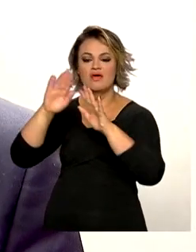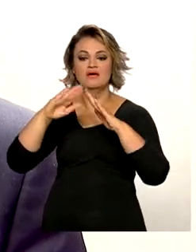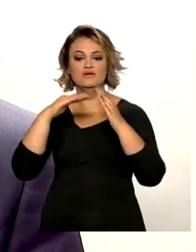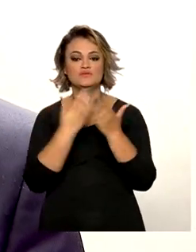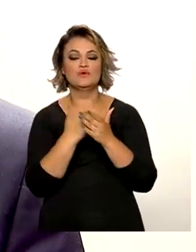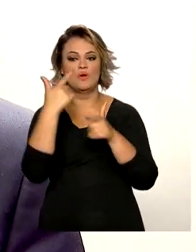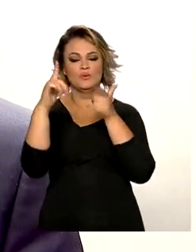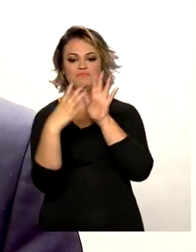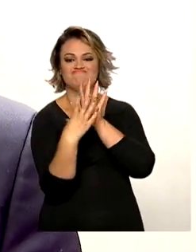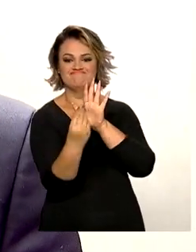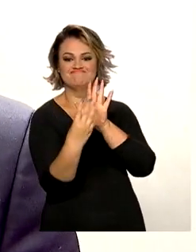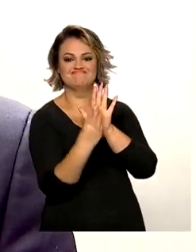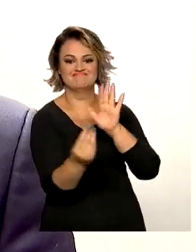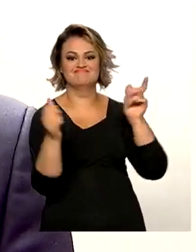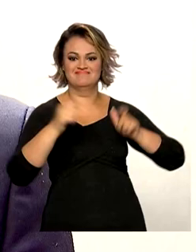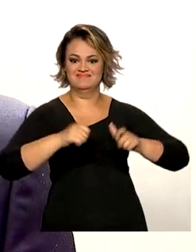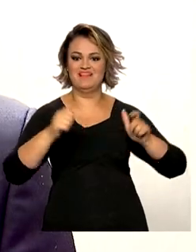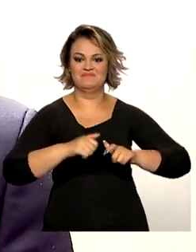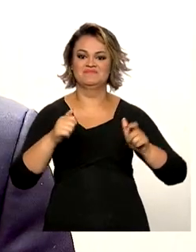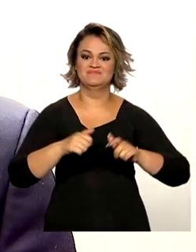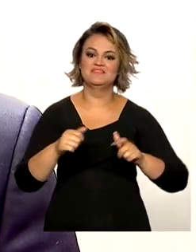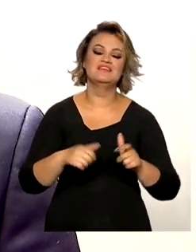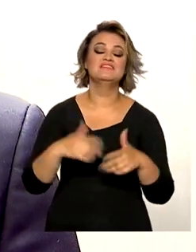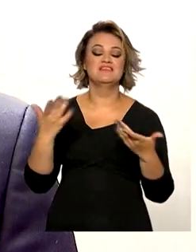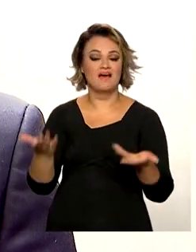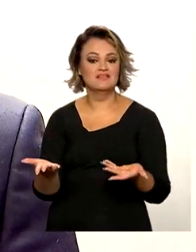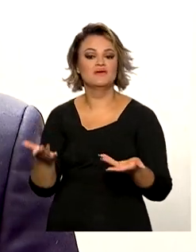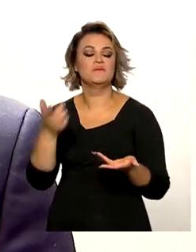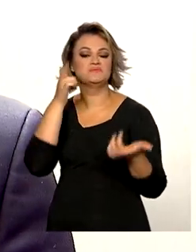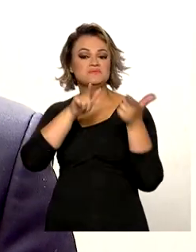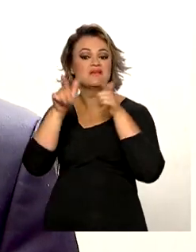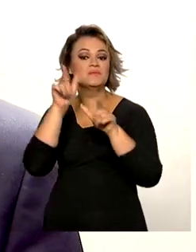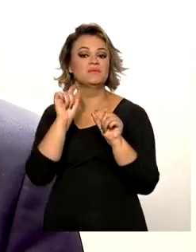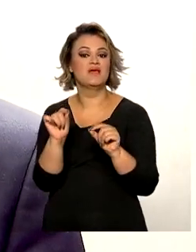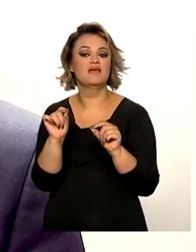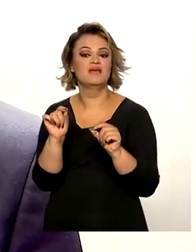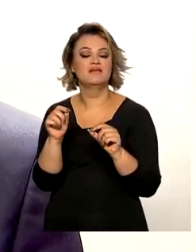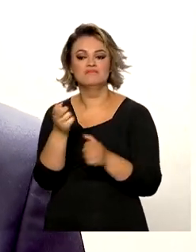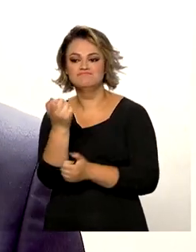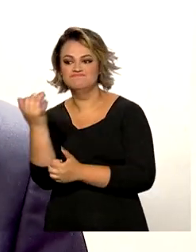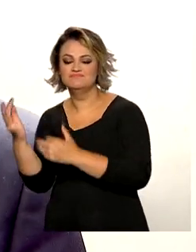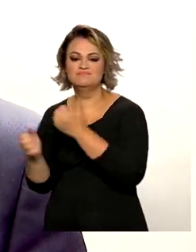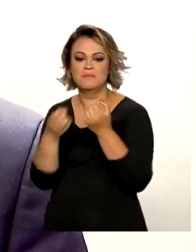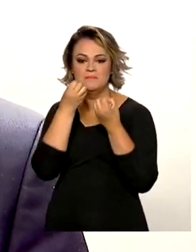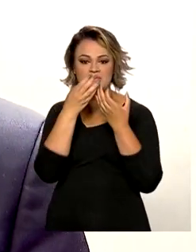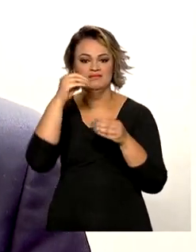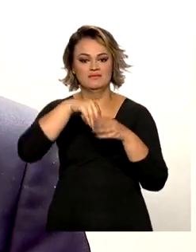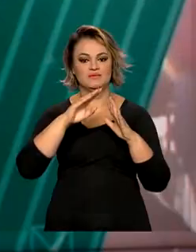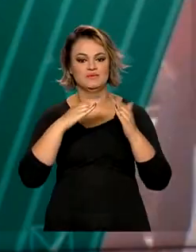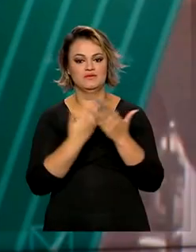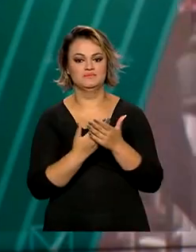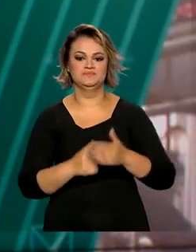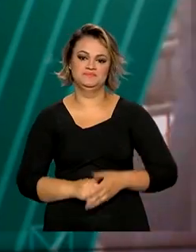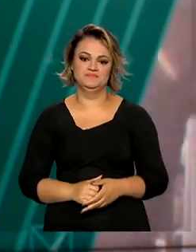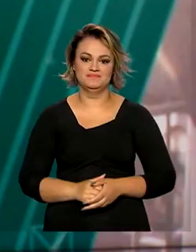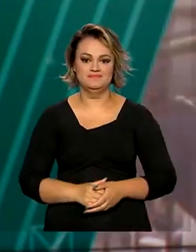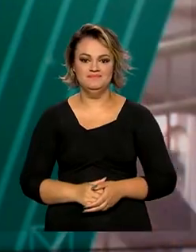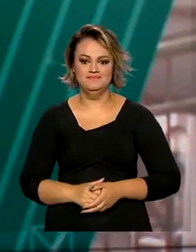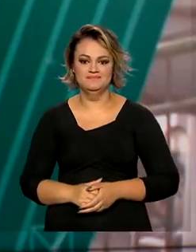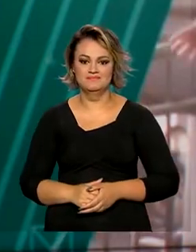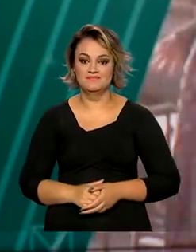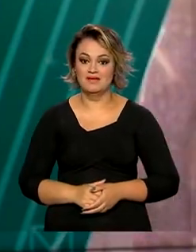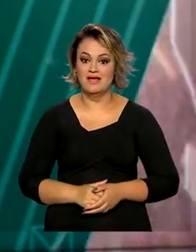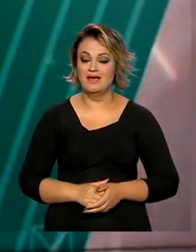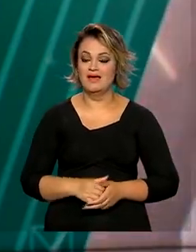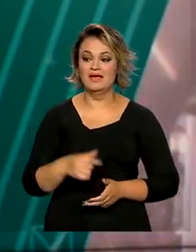escolas vão poder replicar aquelas ações, e assim a gente vai trazer cada dia mais meio ambiente para dentro das escolas. A